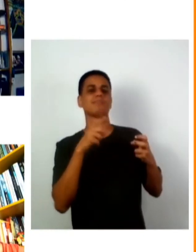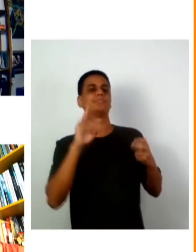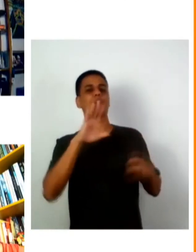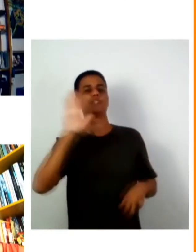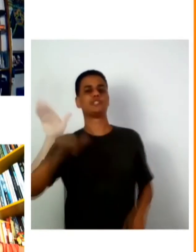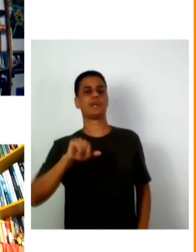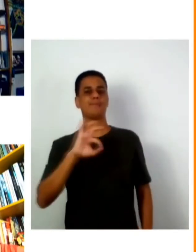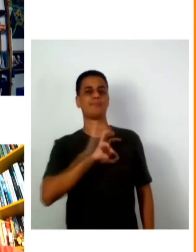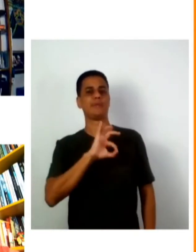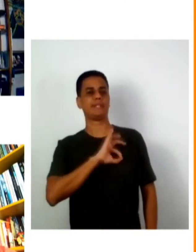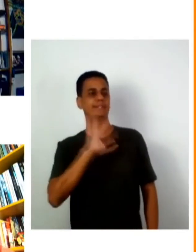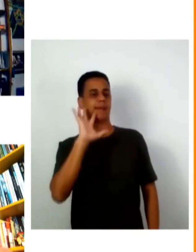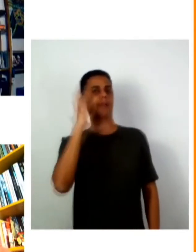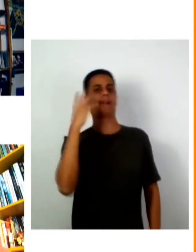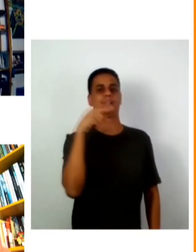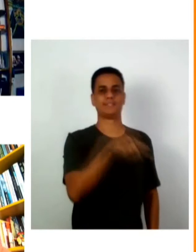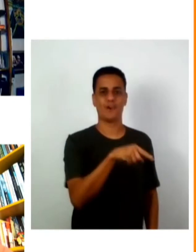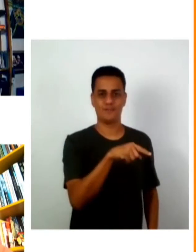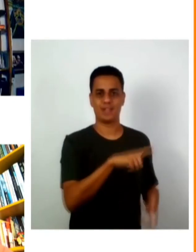Paula